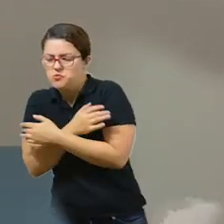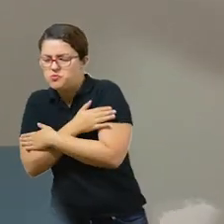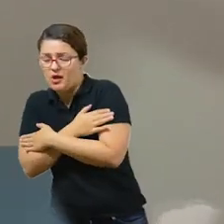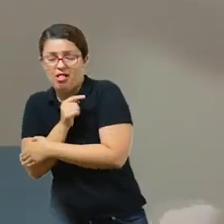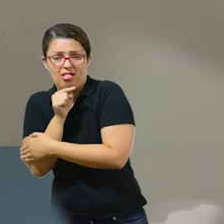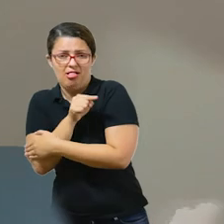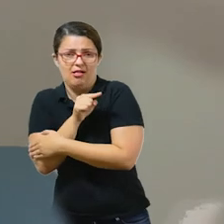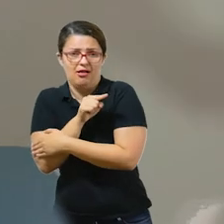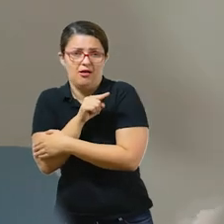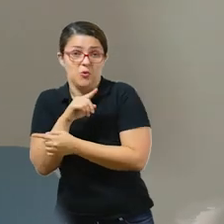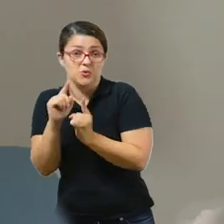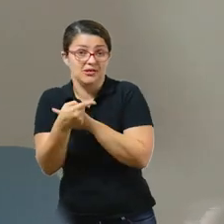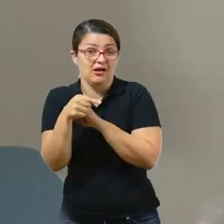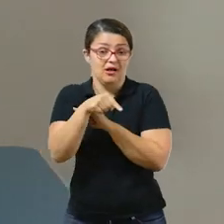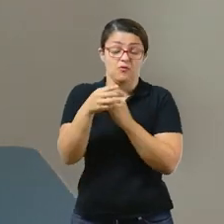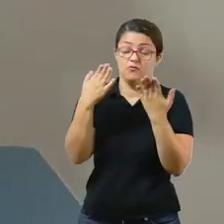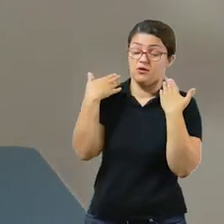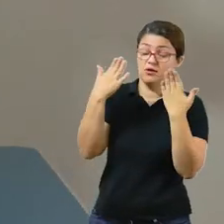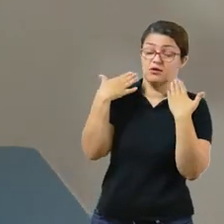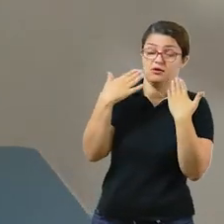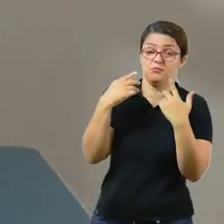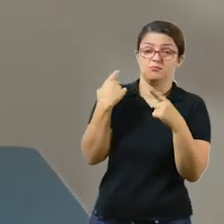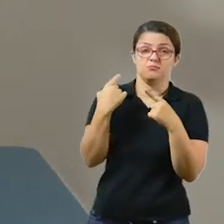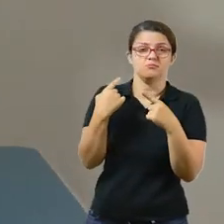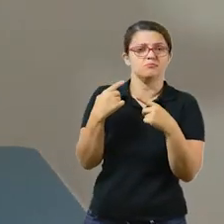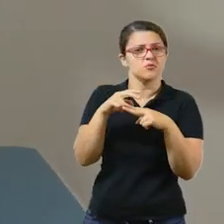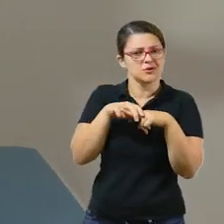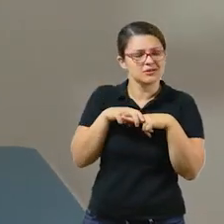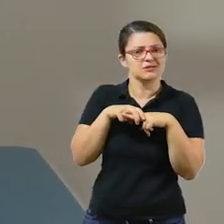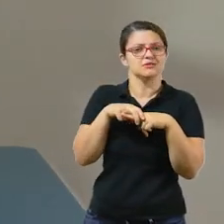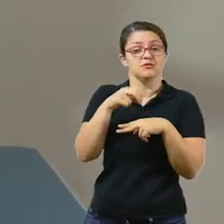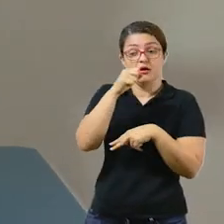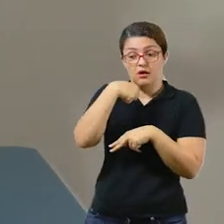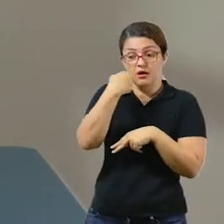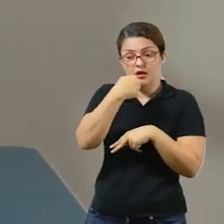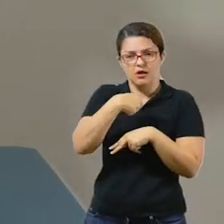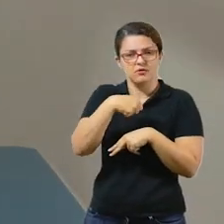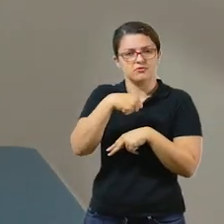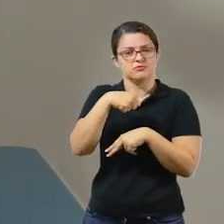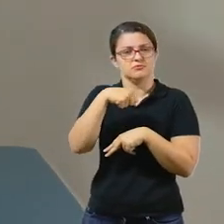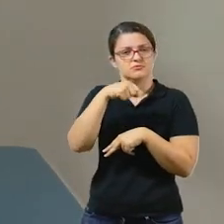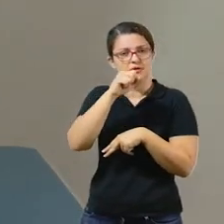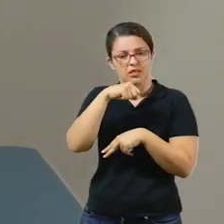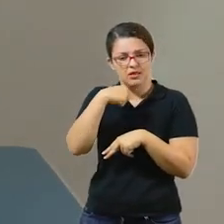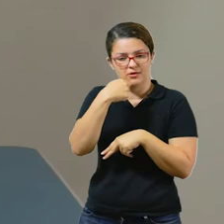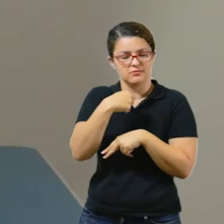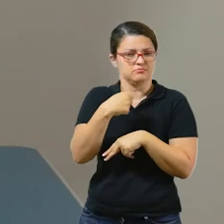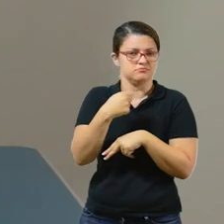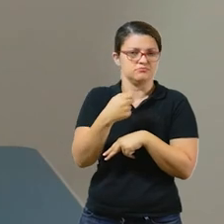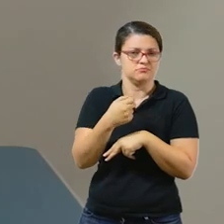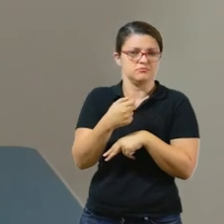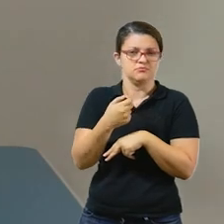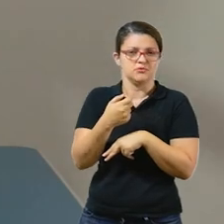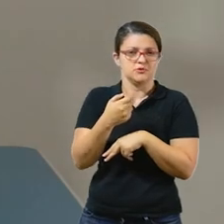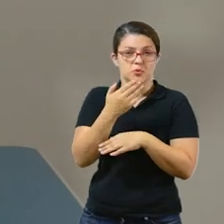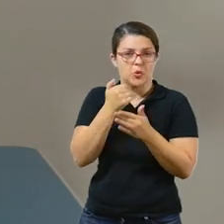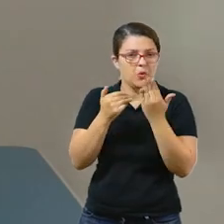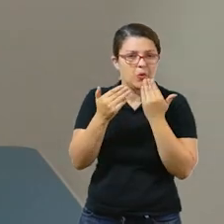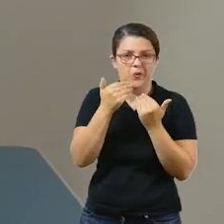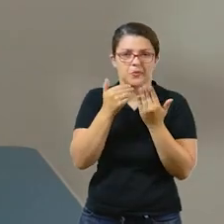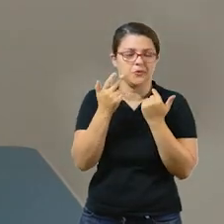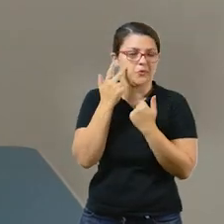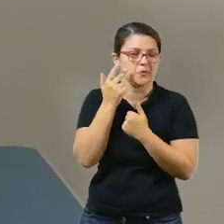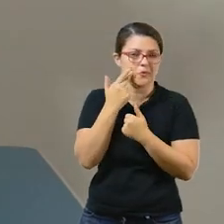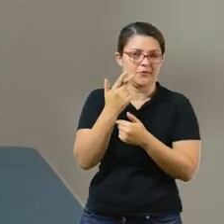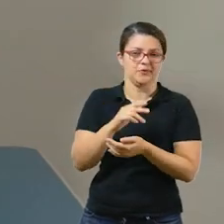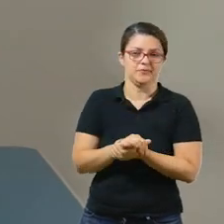verão. Por isso que o ice cream é muito famoso e muito mais consumido nesse período do ano. Então,